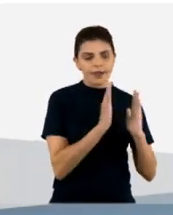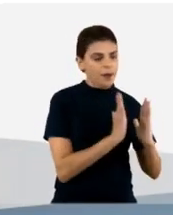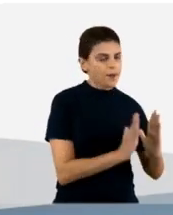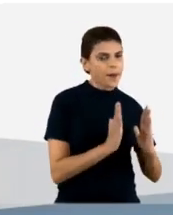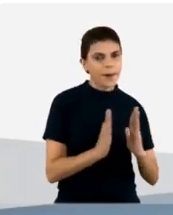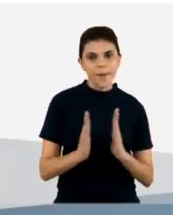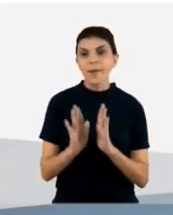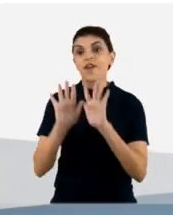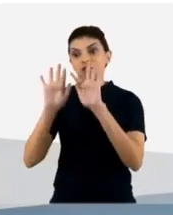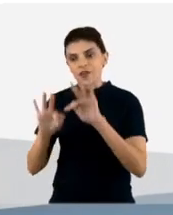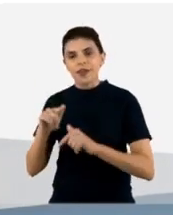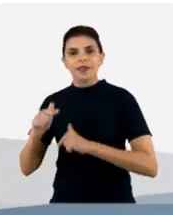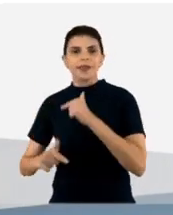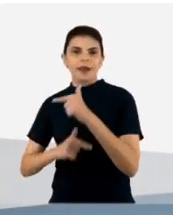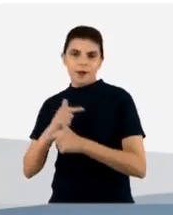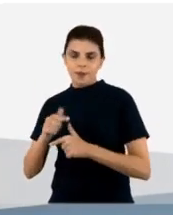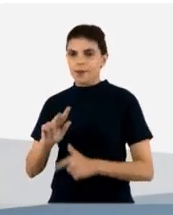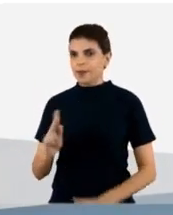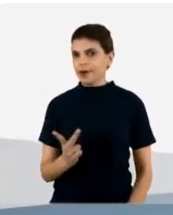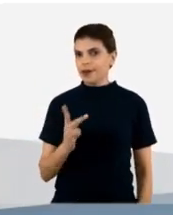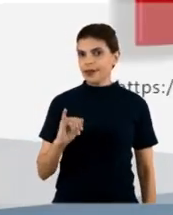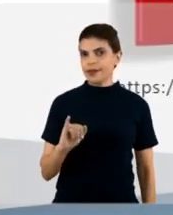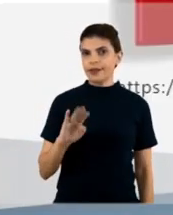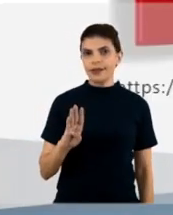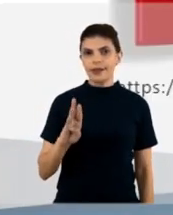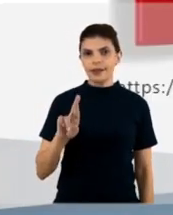ao final desse trabalho de hibridomas.